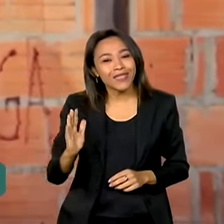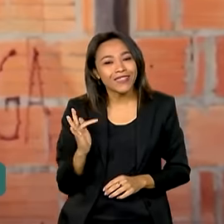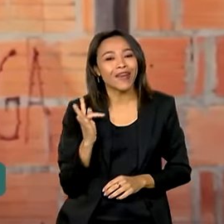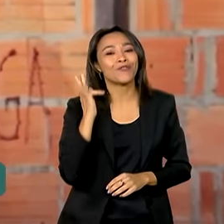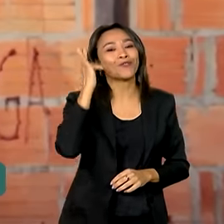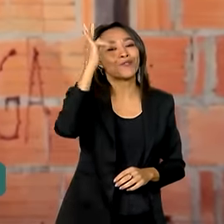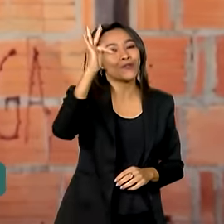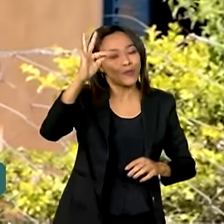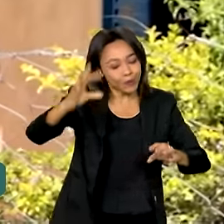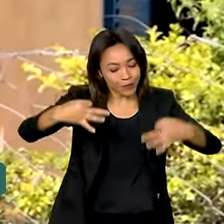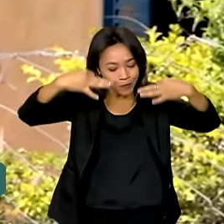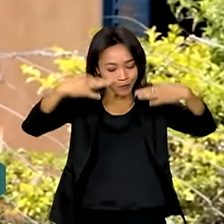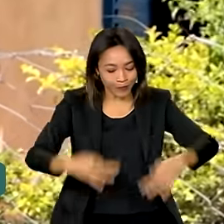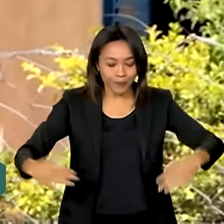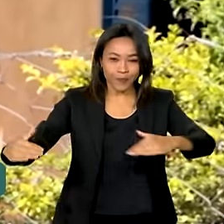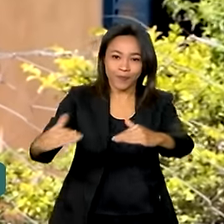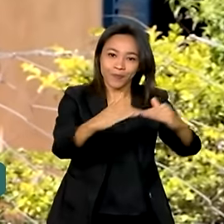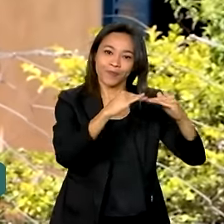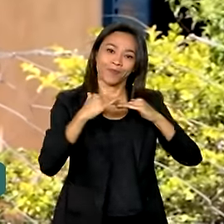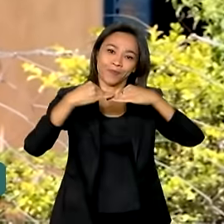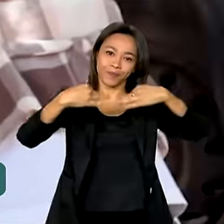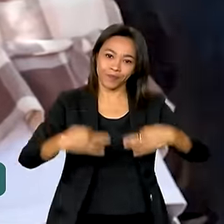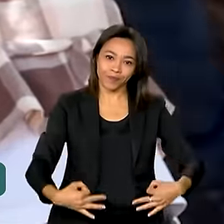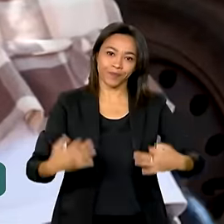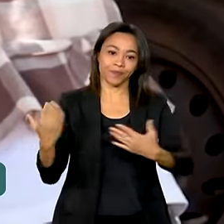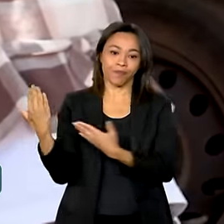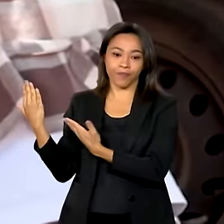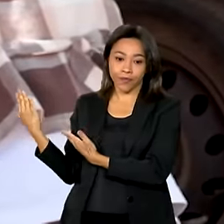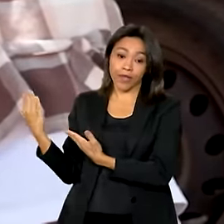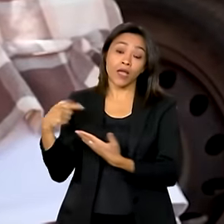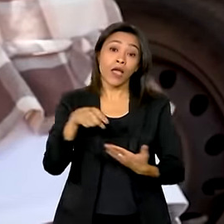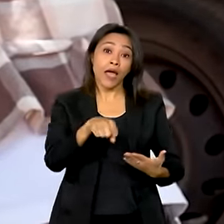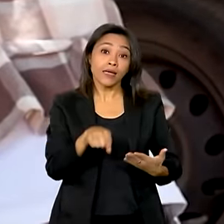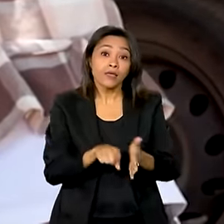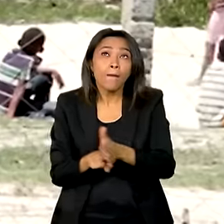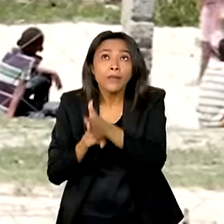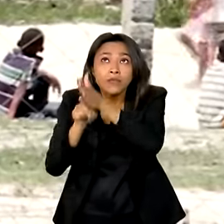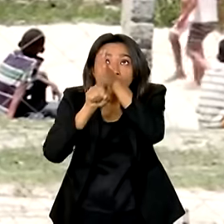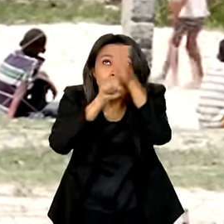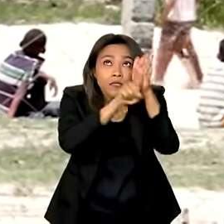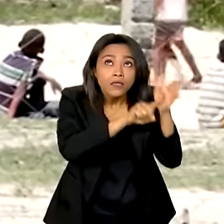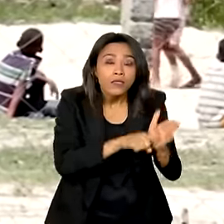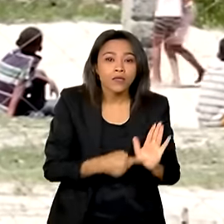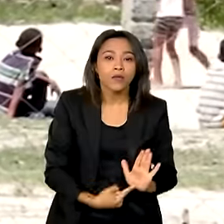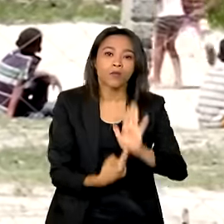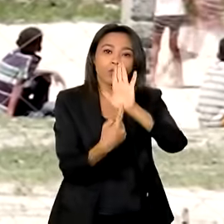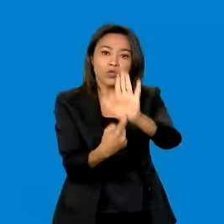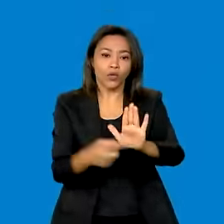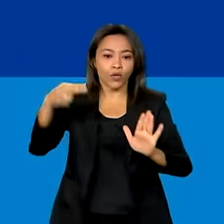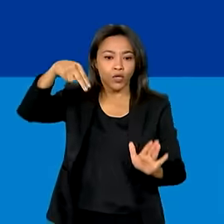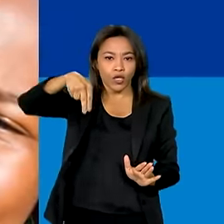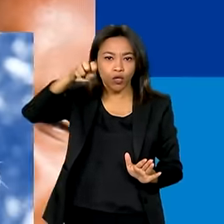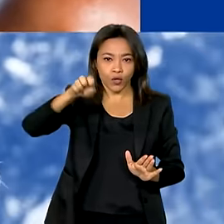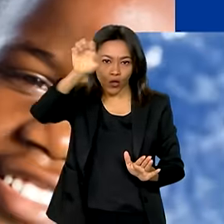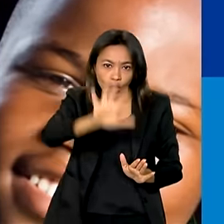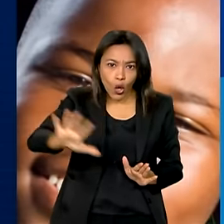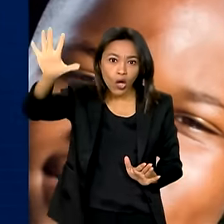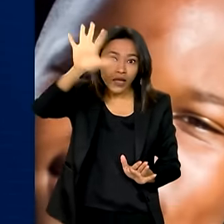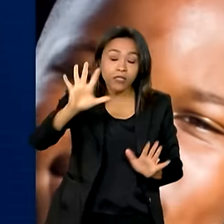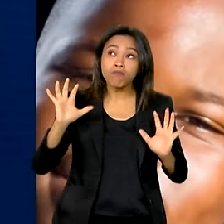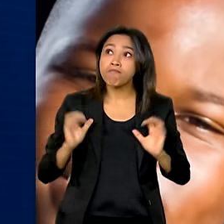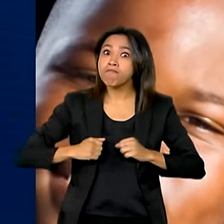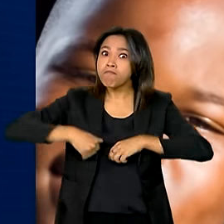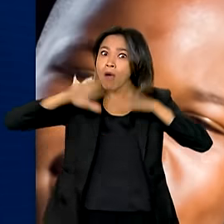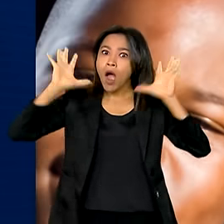mais justo e sustentável. A observação geográfica constatada no Censo revela que a região Nordeste possui o maior